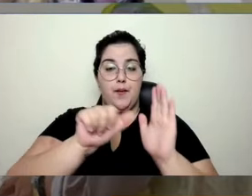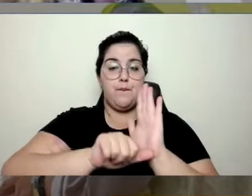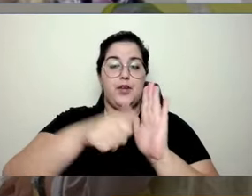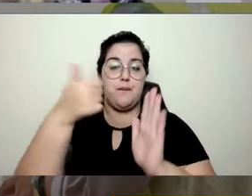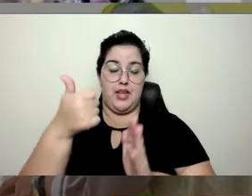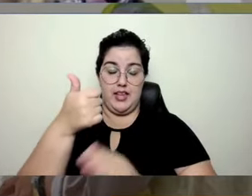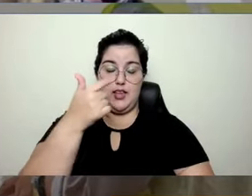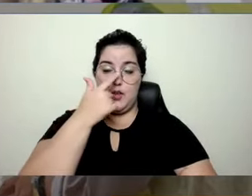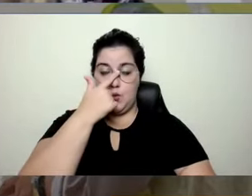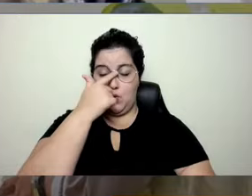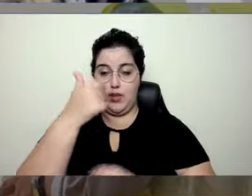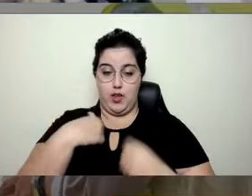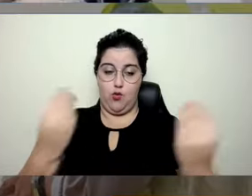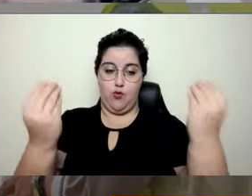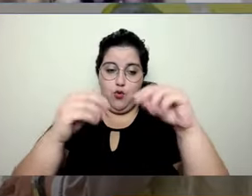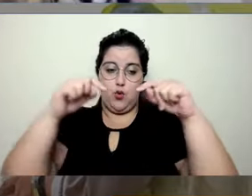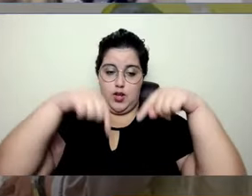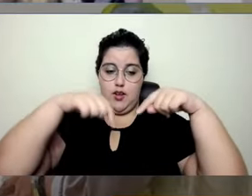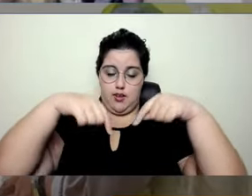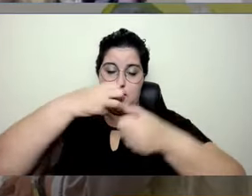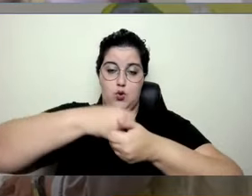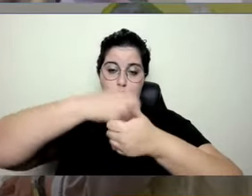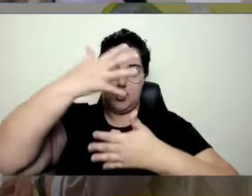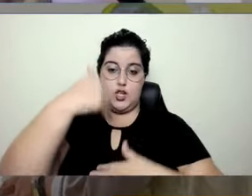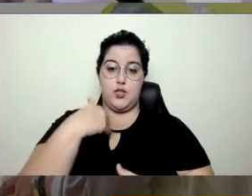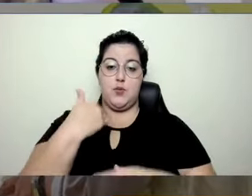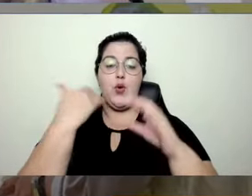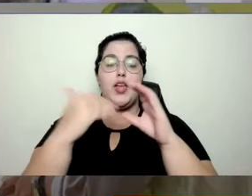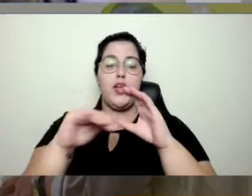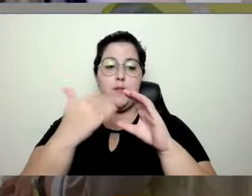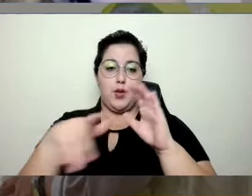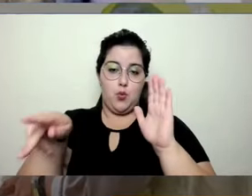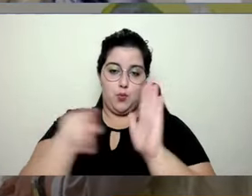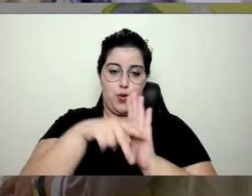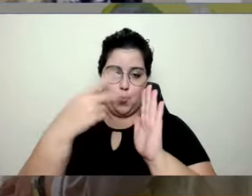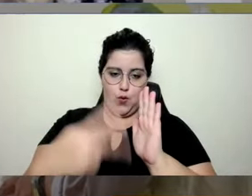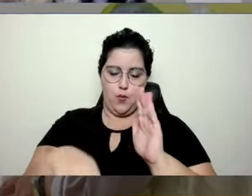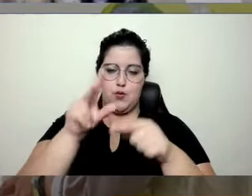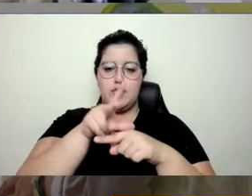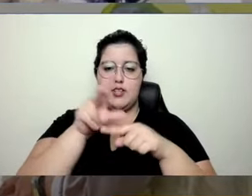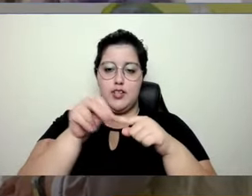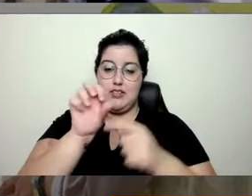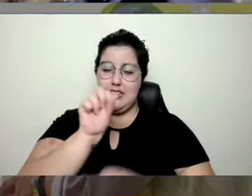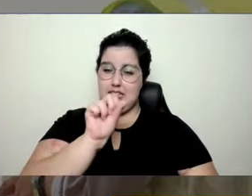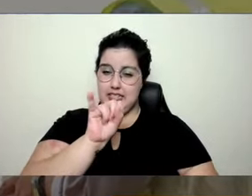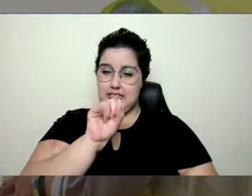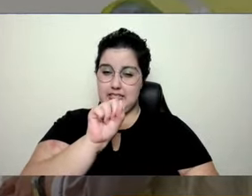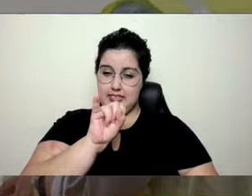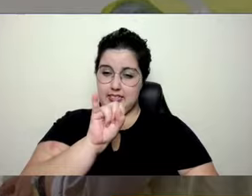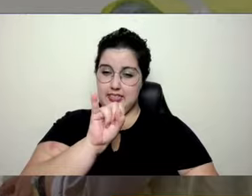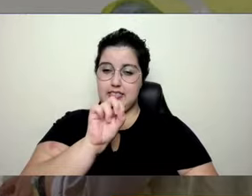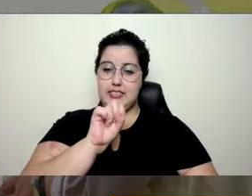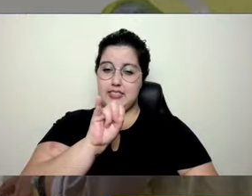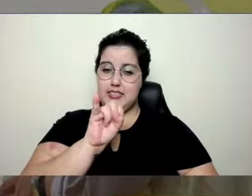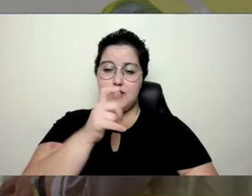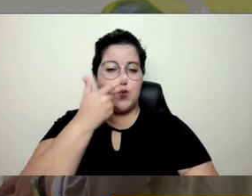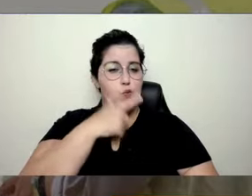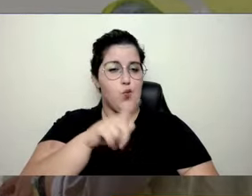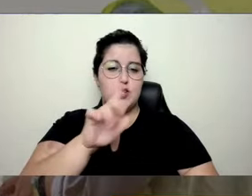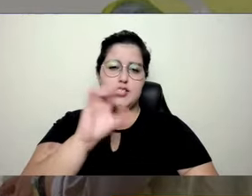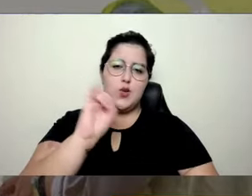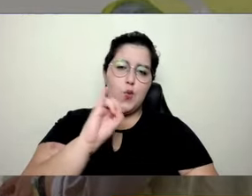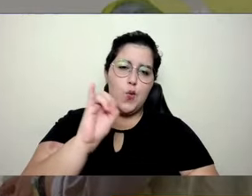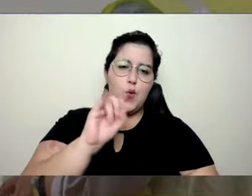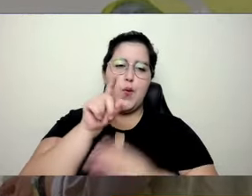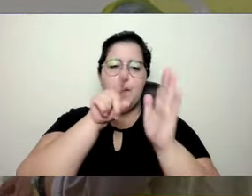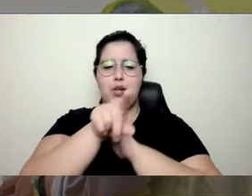aqui no chat para vocês, o meu e-mail está do Senac, porque se escapar um salve que a gente não deu, um oi,